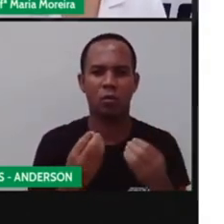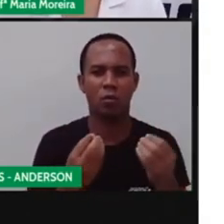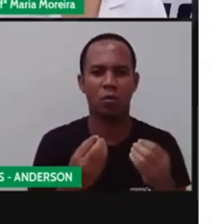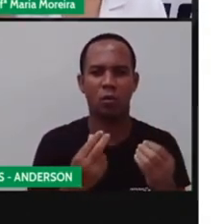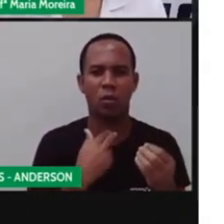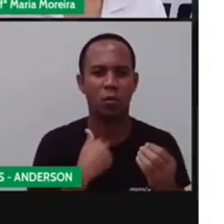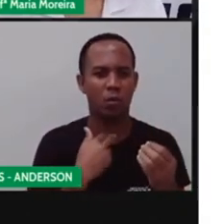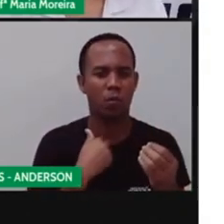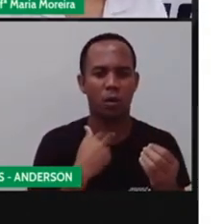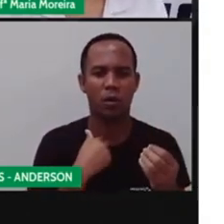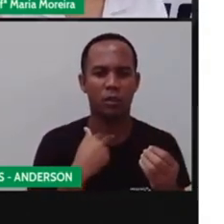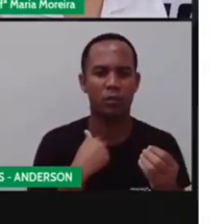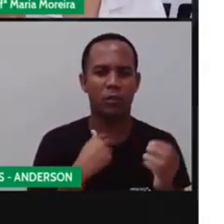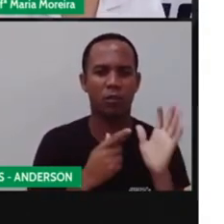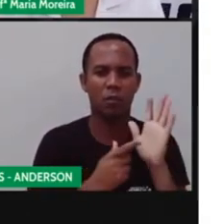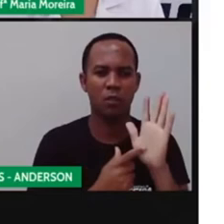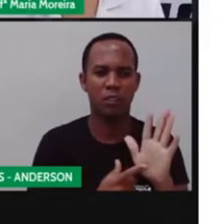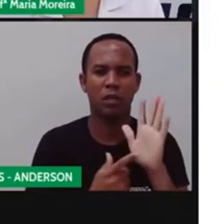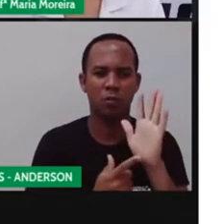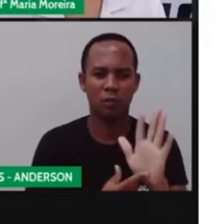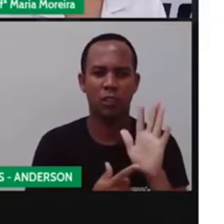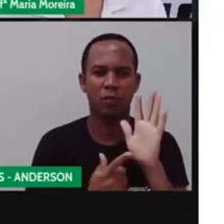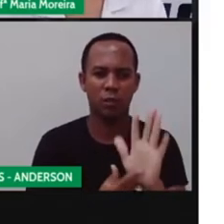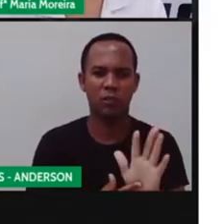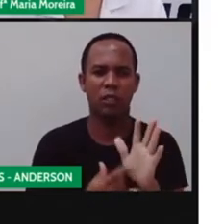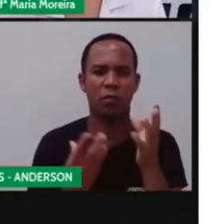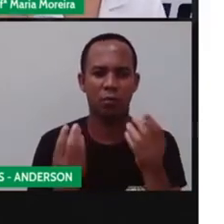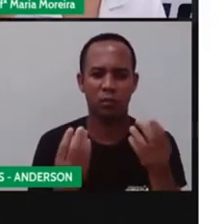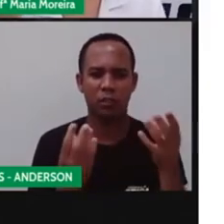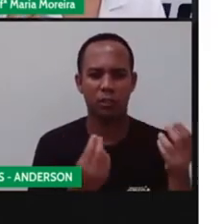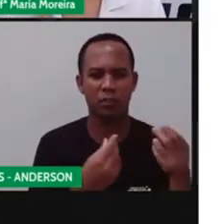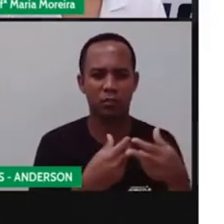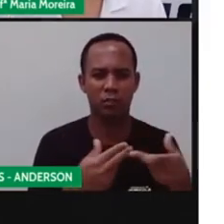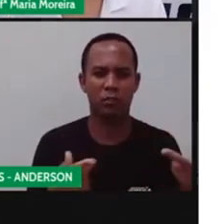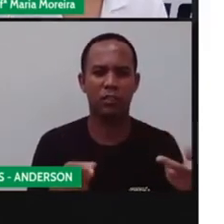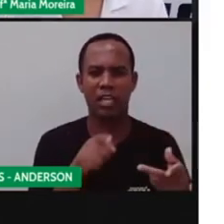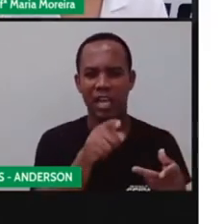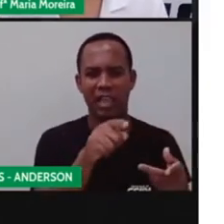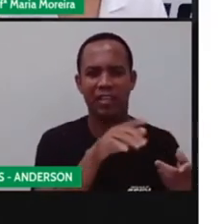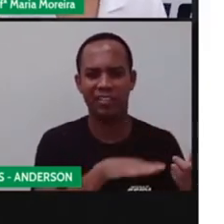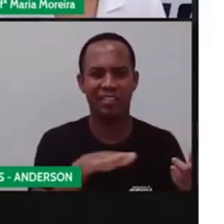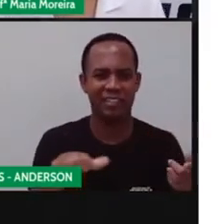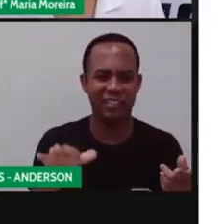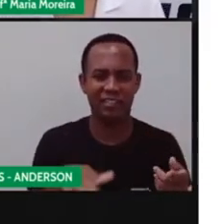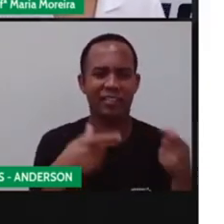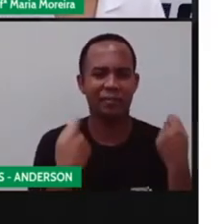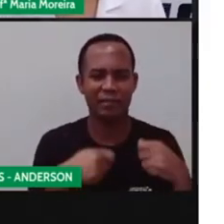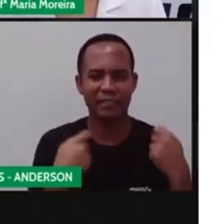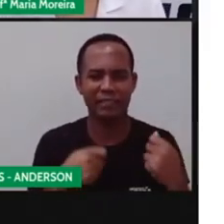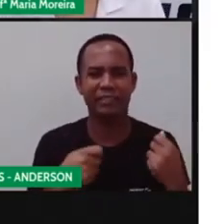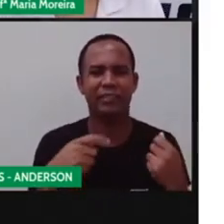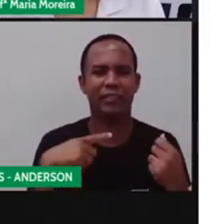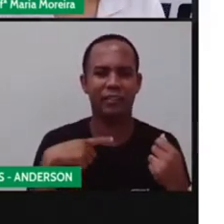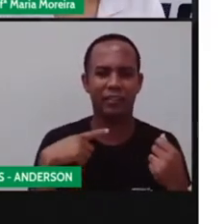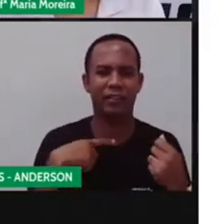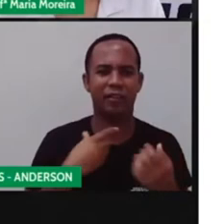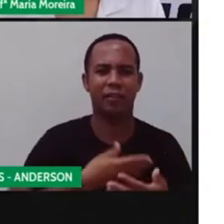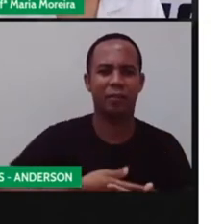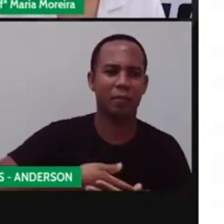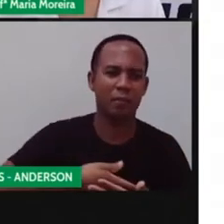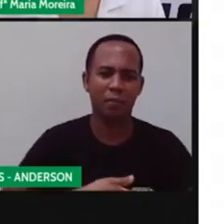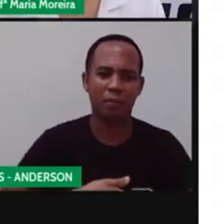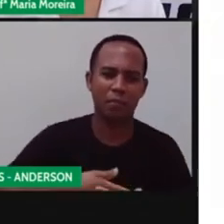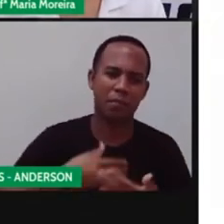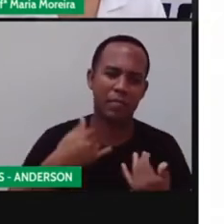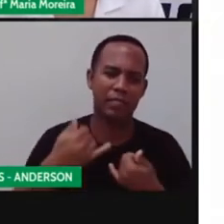você fica mostrando coisas para a criança que ela precisa ter, quando, na verdade, ela não precisa ter. Bonecas que ela